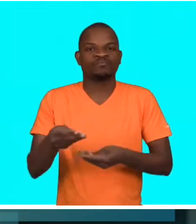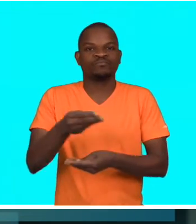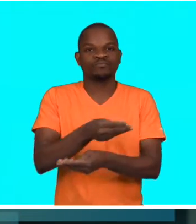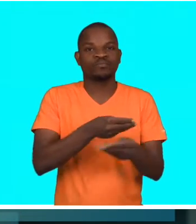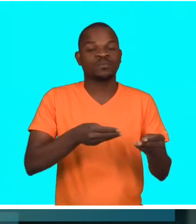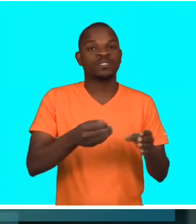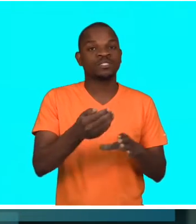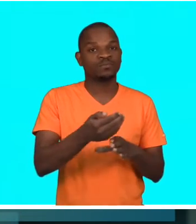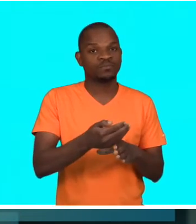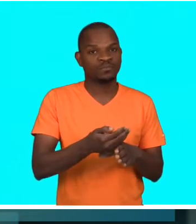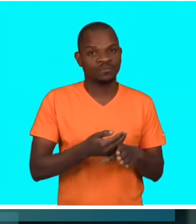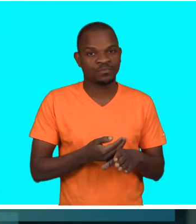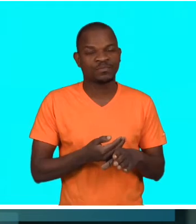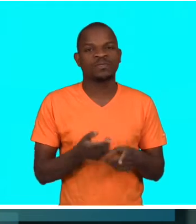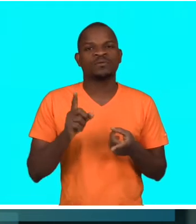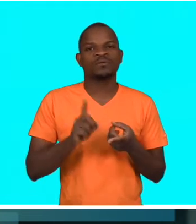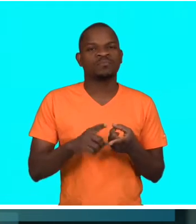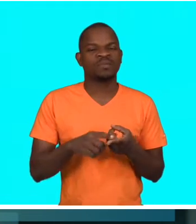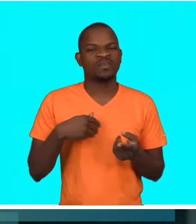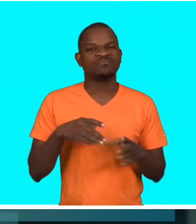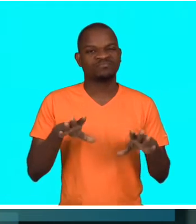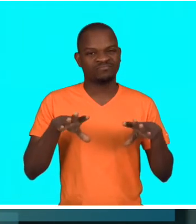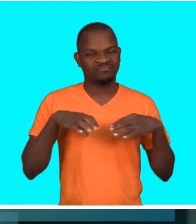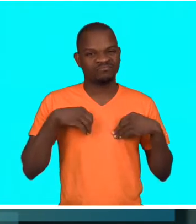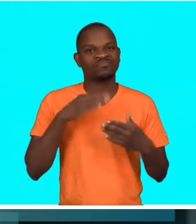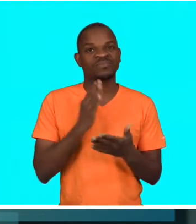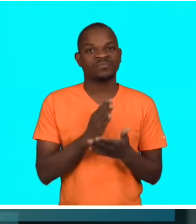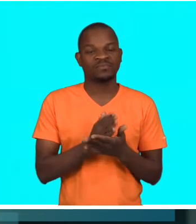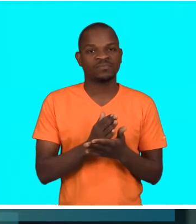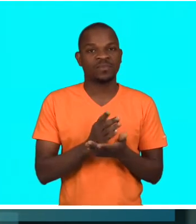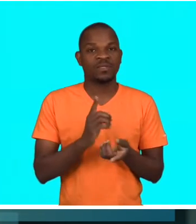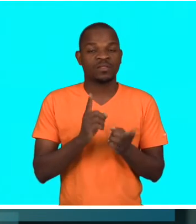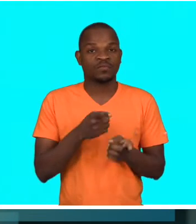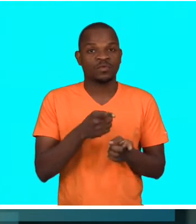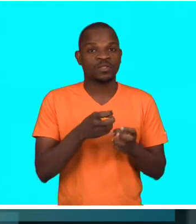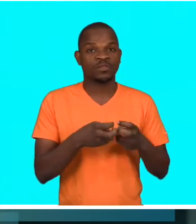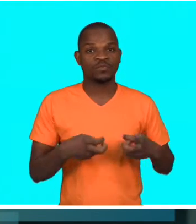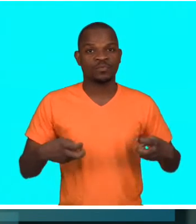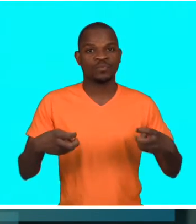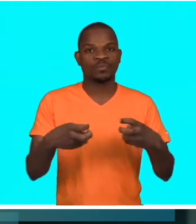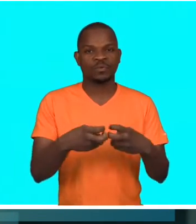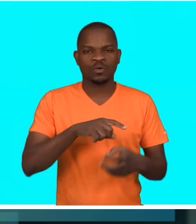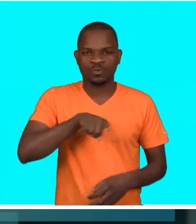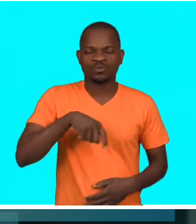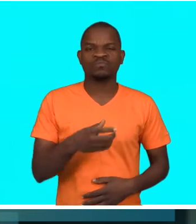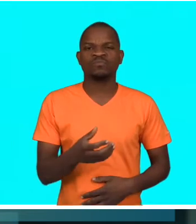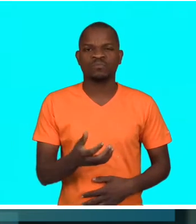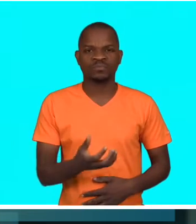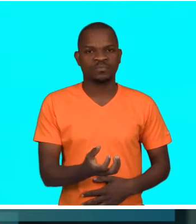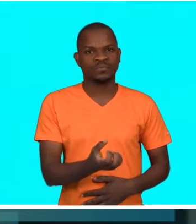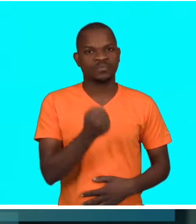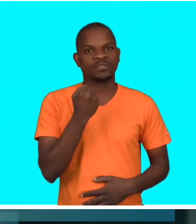base de troca de experiências e acredito que com este evento